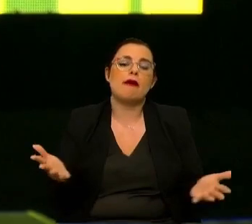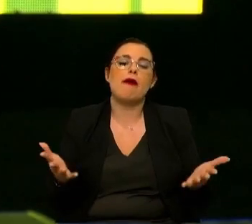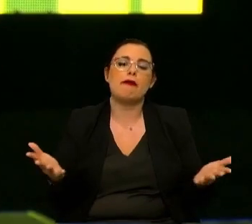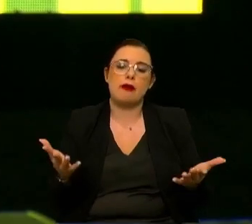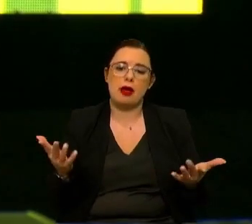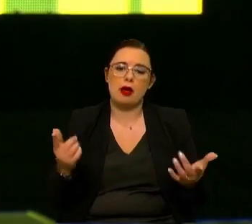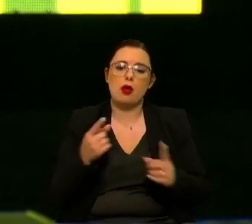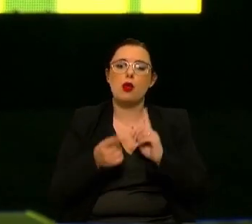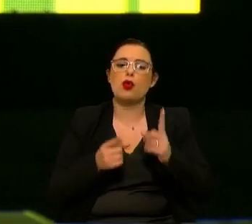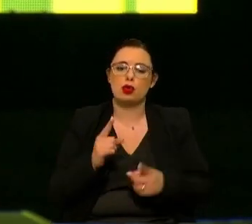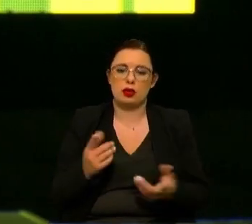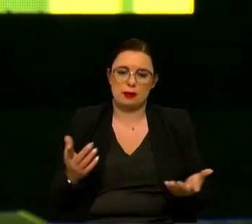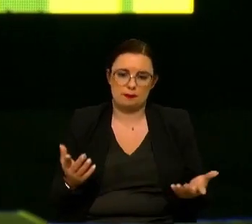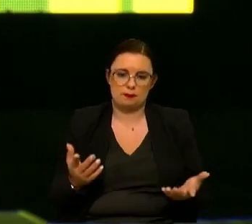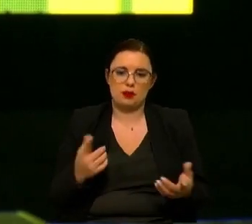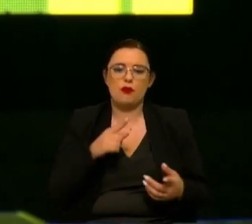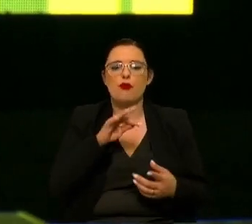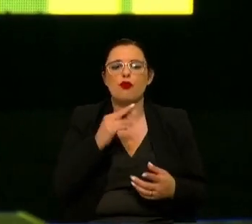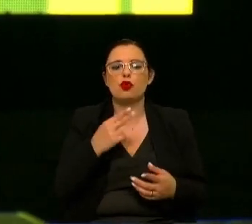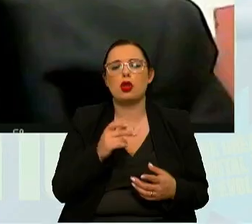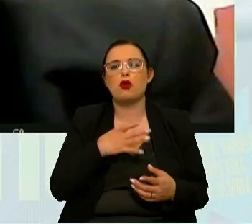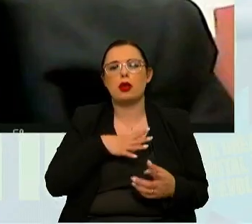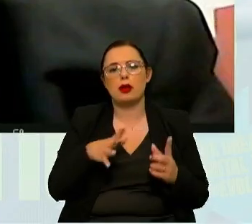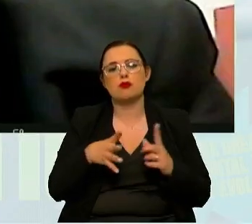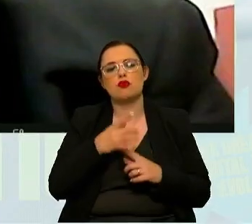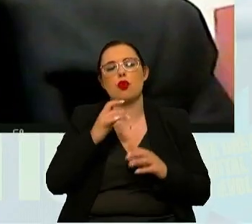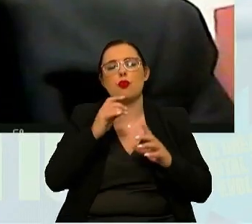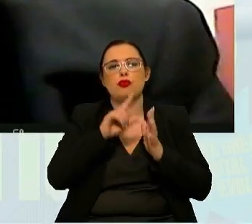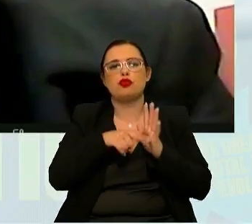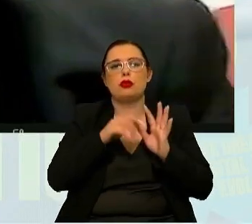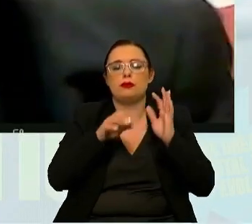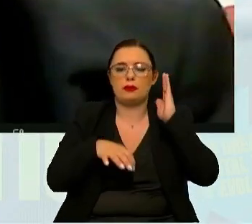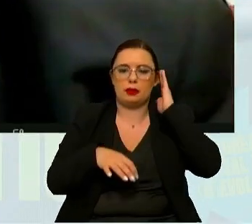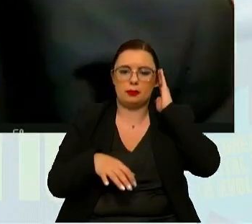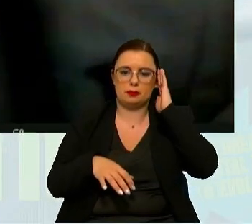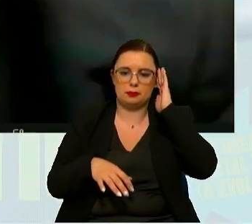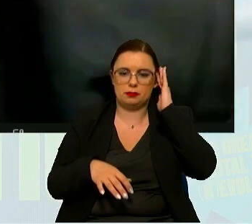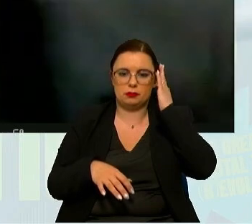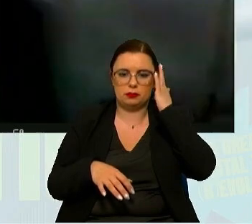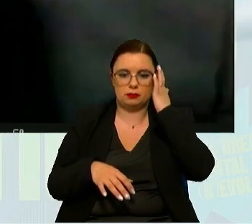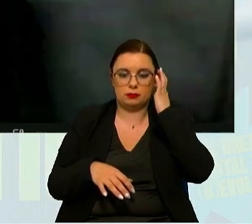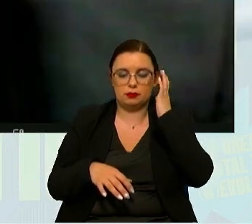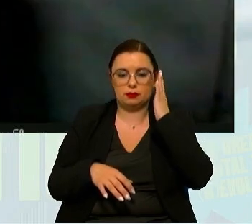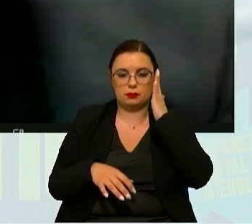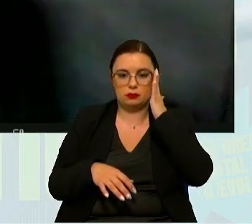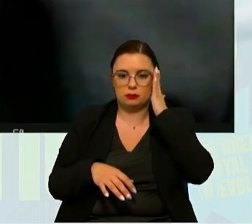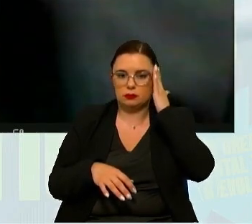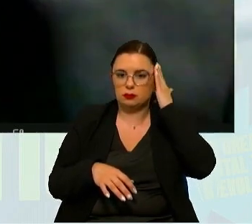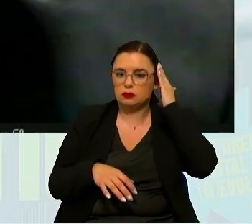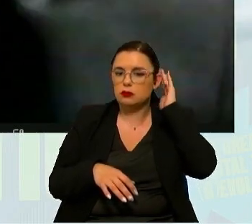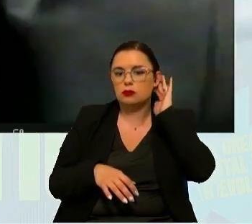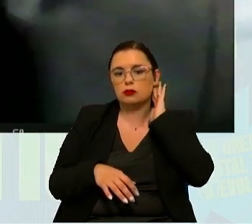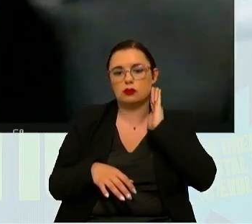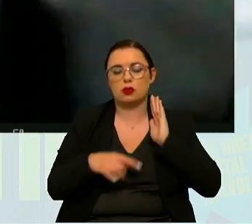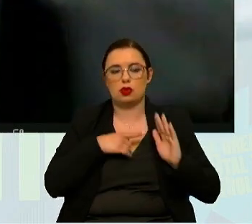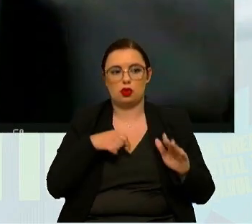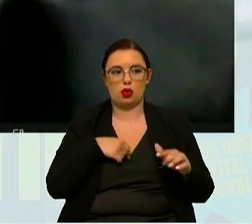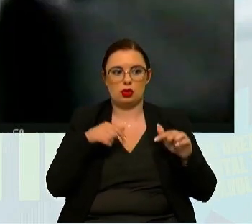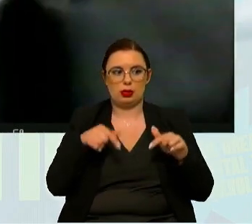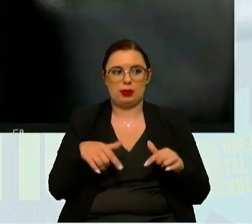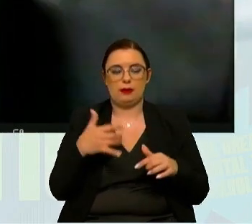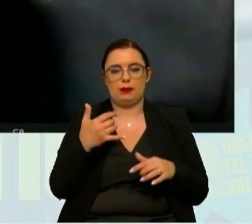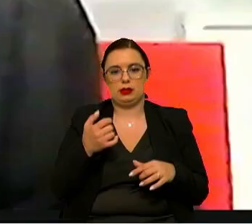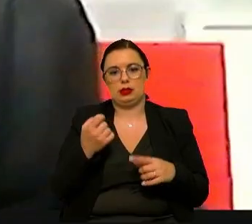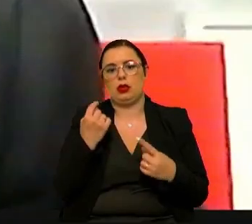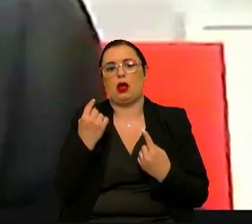o que é que espera realmente atingir no fim do projeto Bom, nós no Ruto 25 temos várias